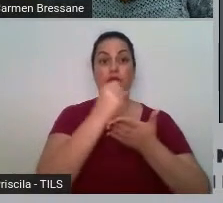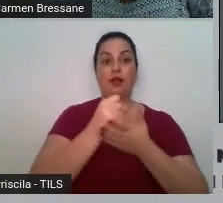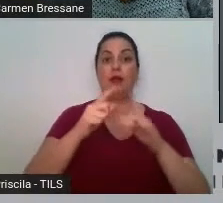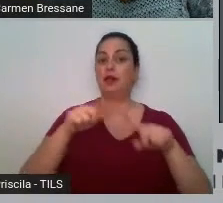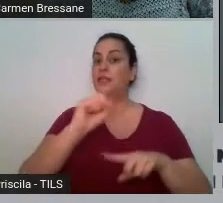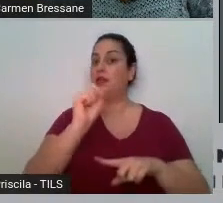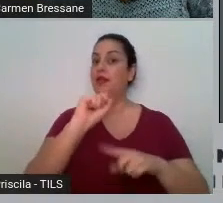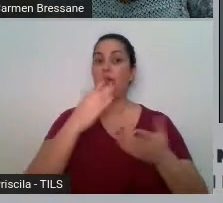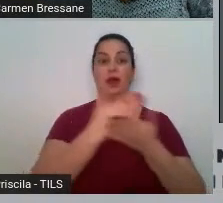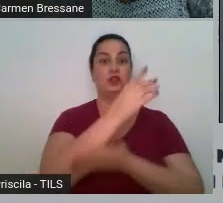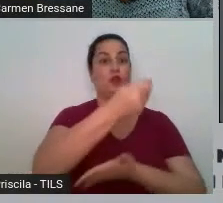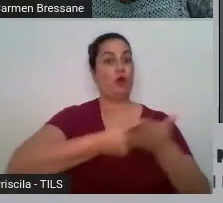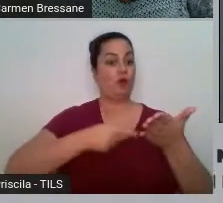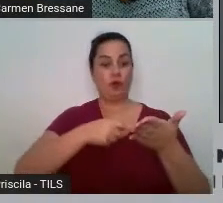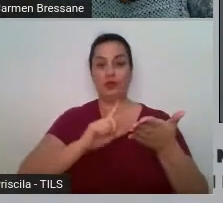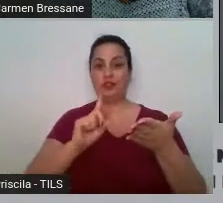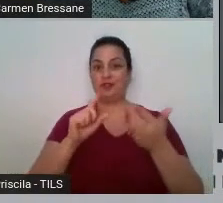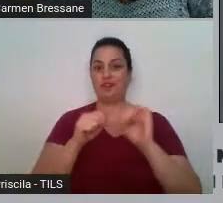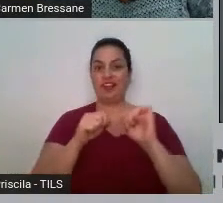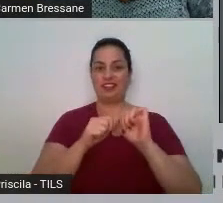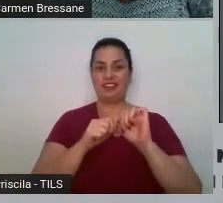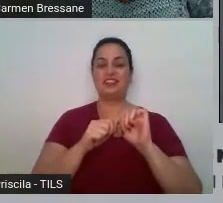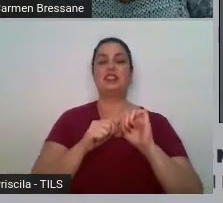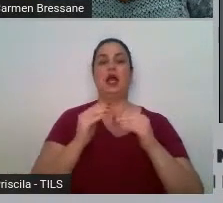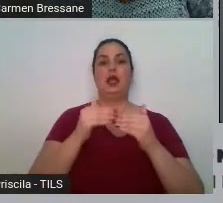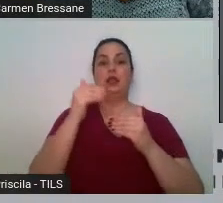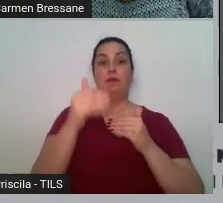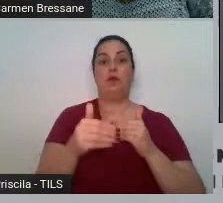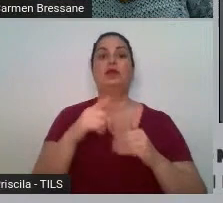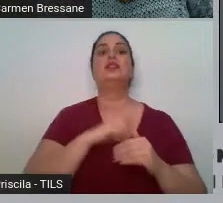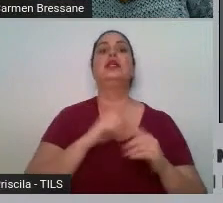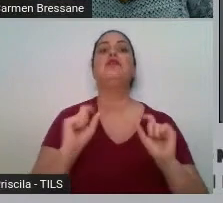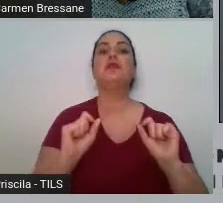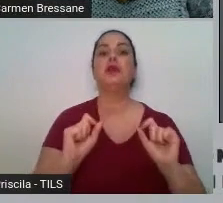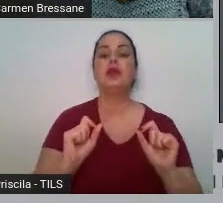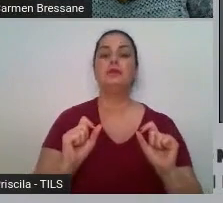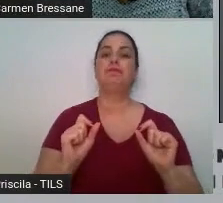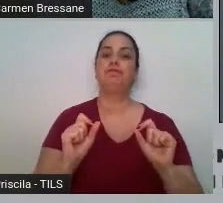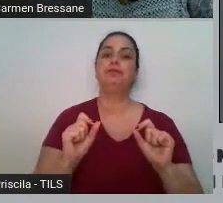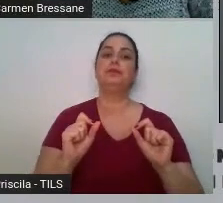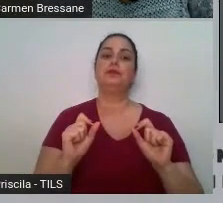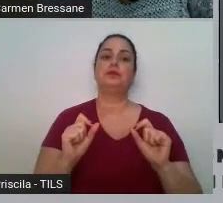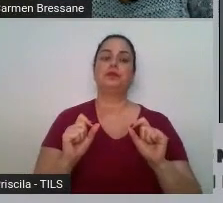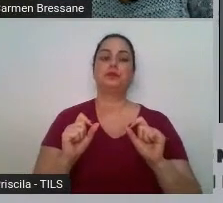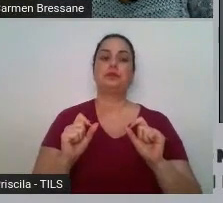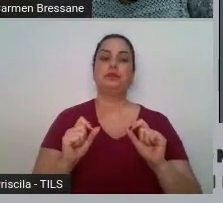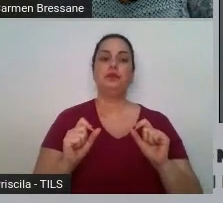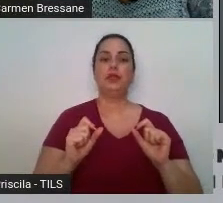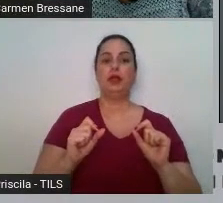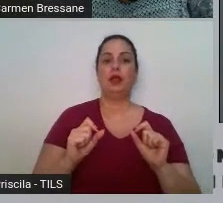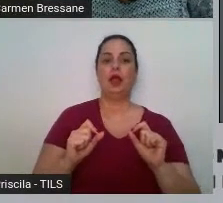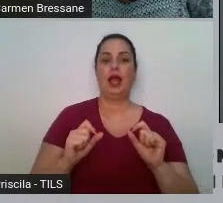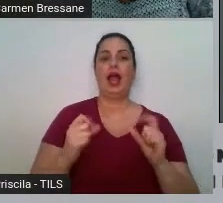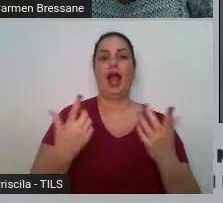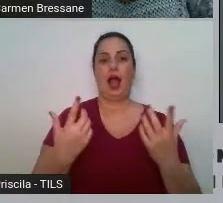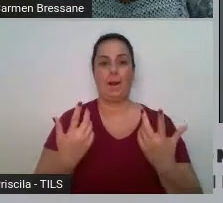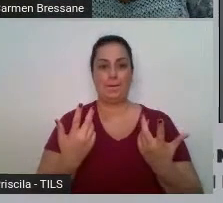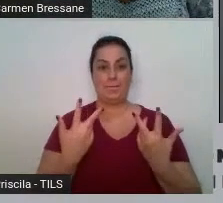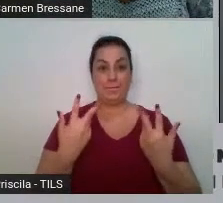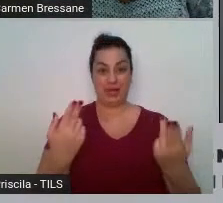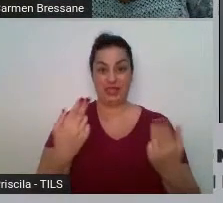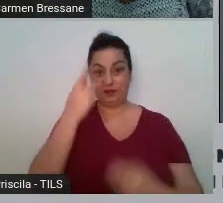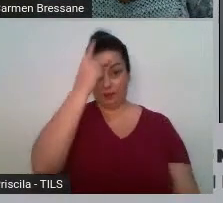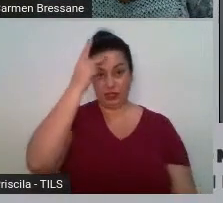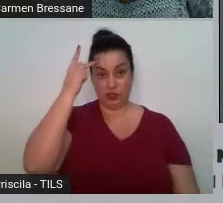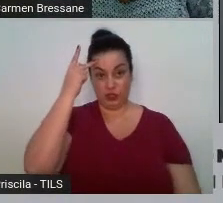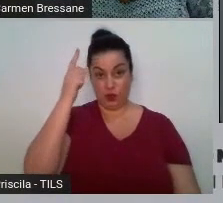e logo em seguida inclusive teve um período concomitante essa pessoa que fez os pareceres